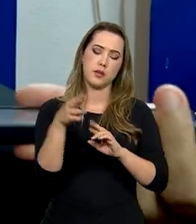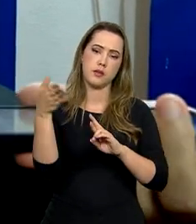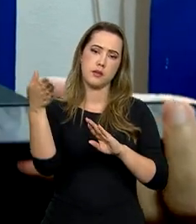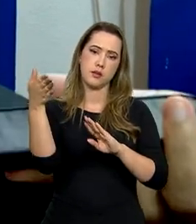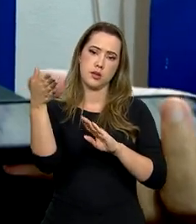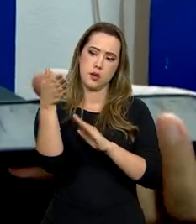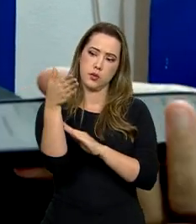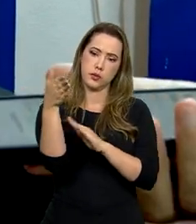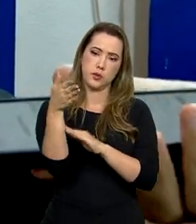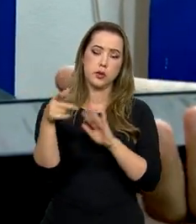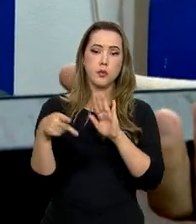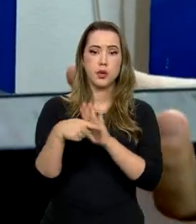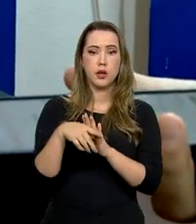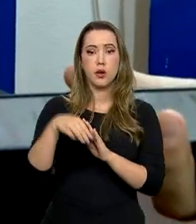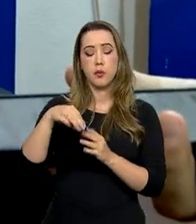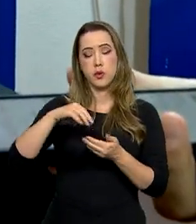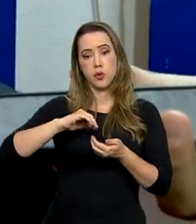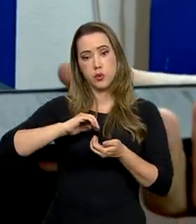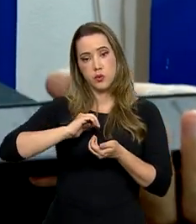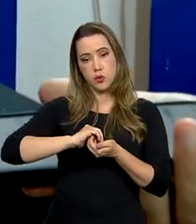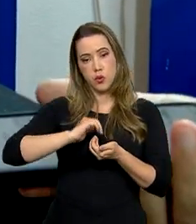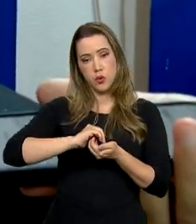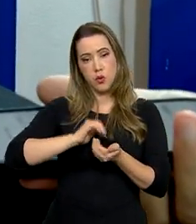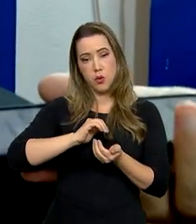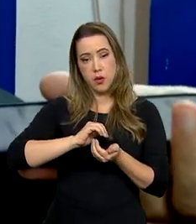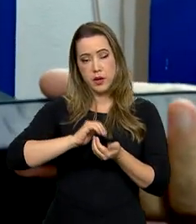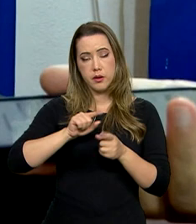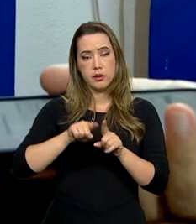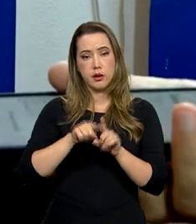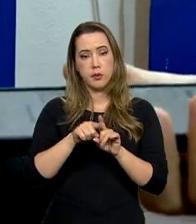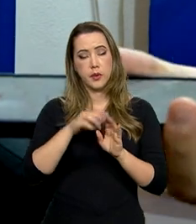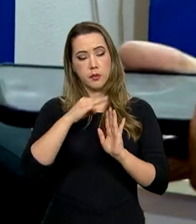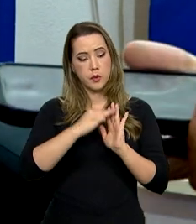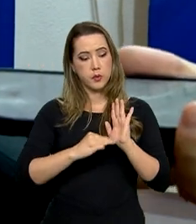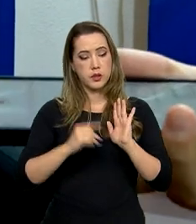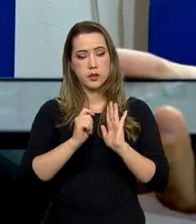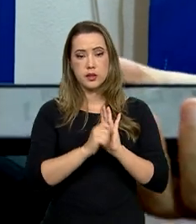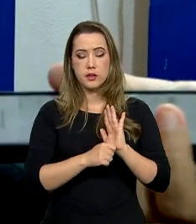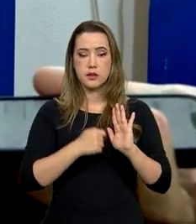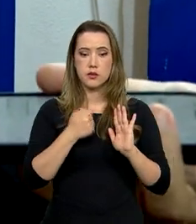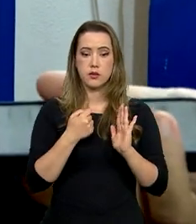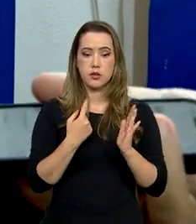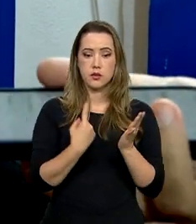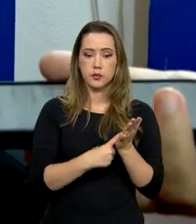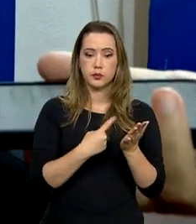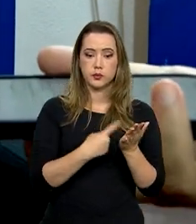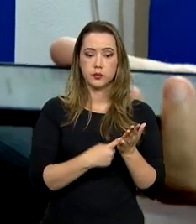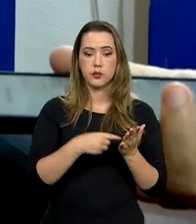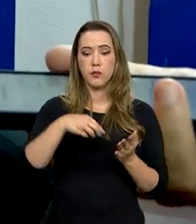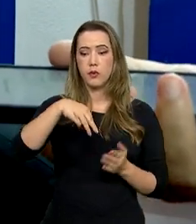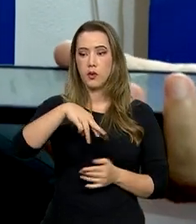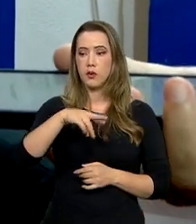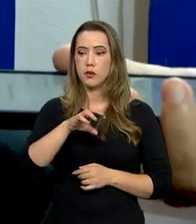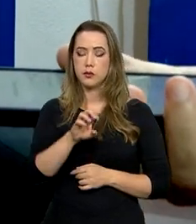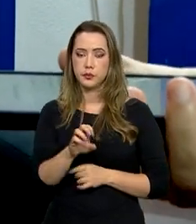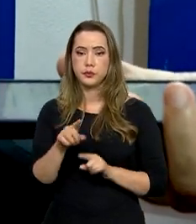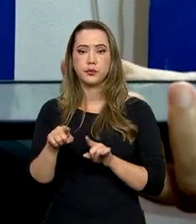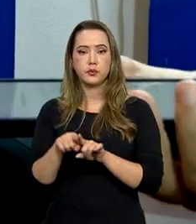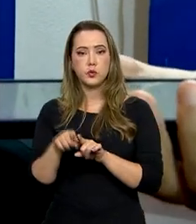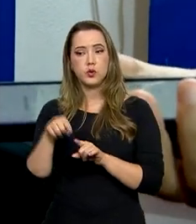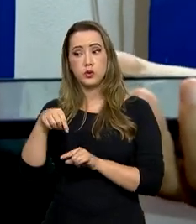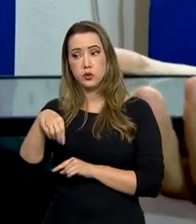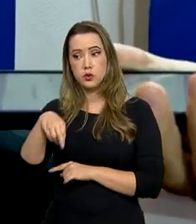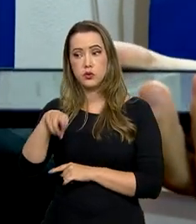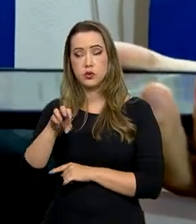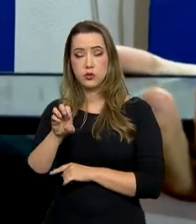pertence ao Ministério das Relações Exteriores. E o memorando de entendimento foi assinado com o Ministério das Relações Exteriores de São Tomé e Príncipe,